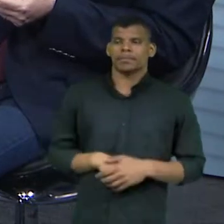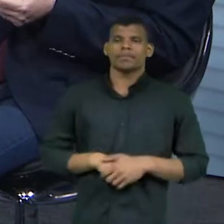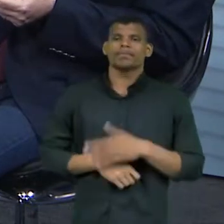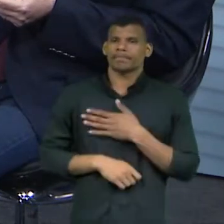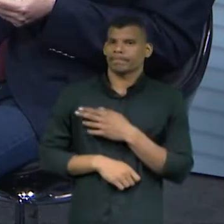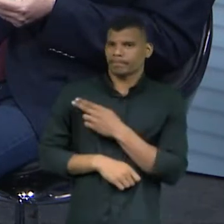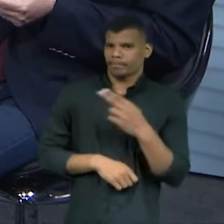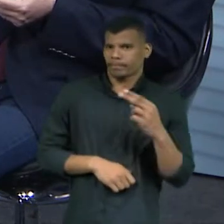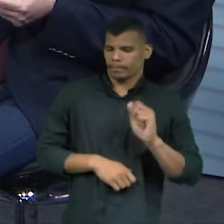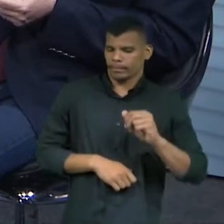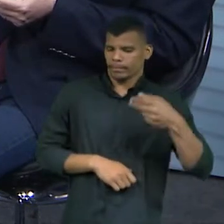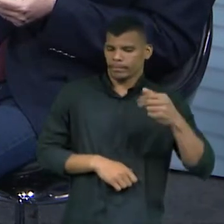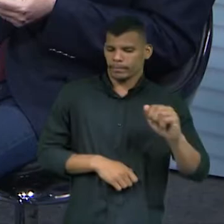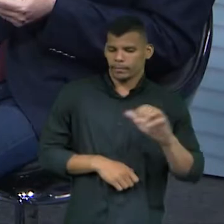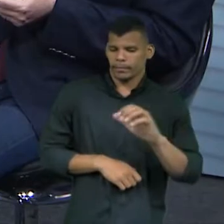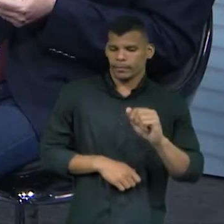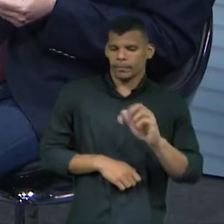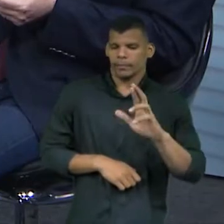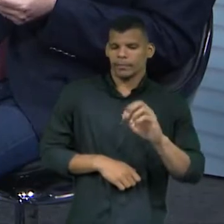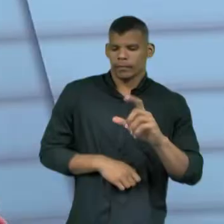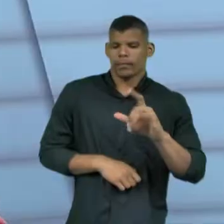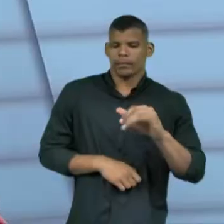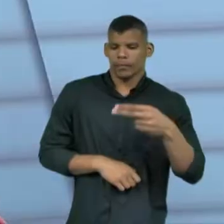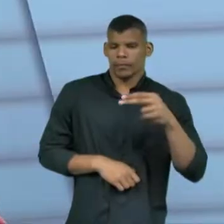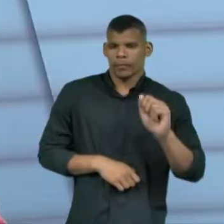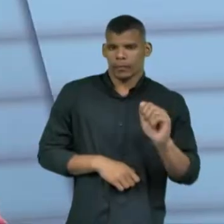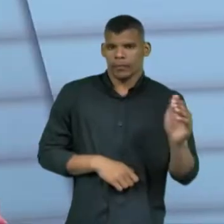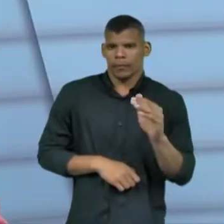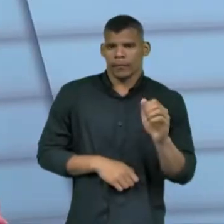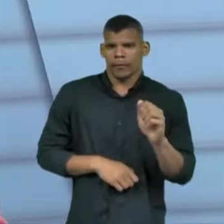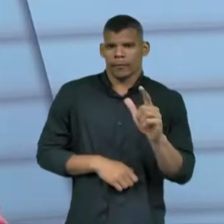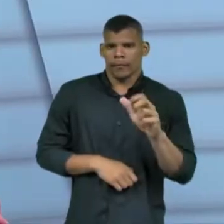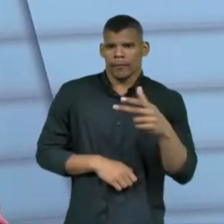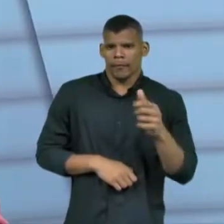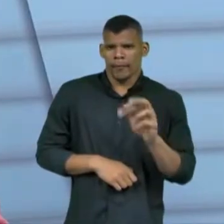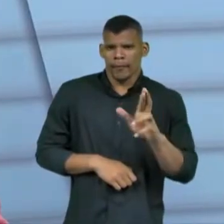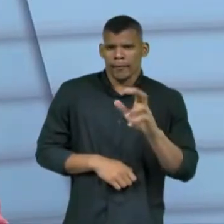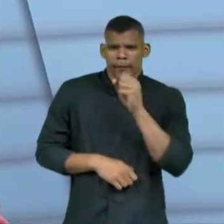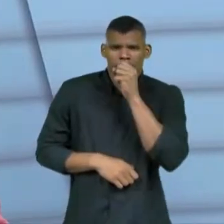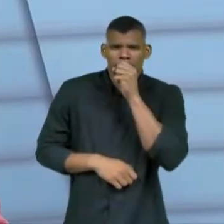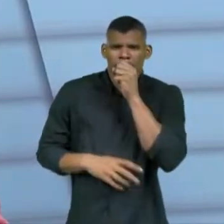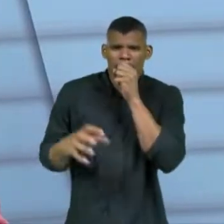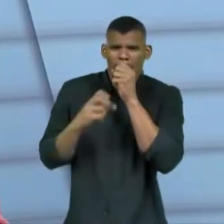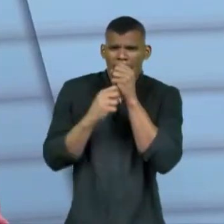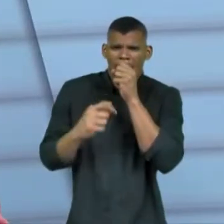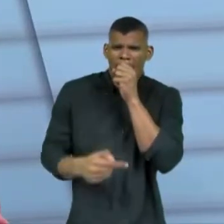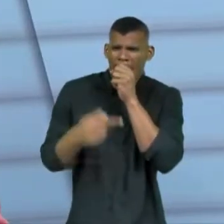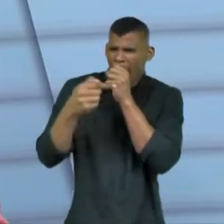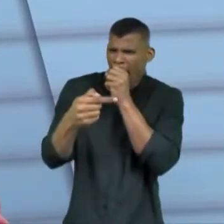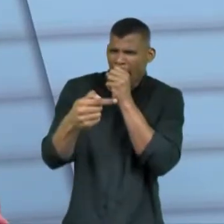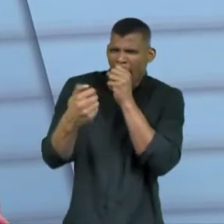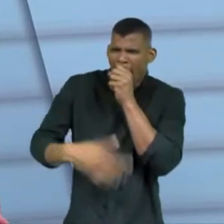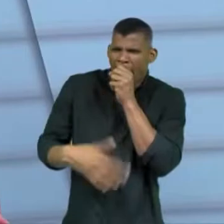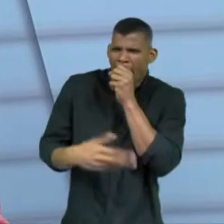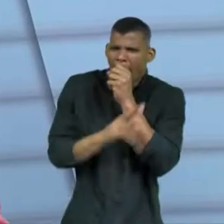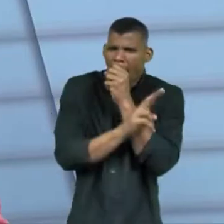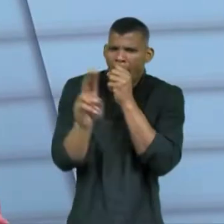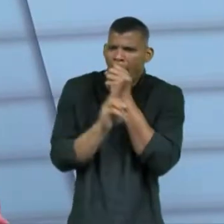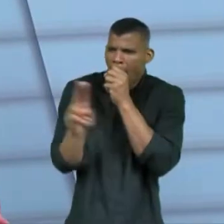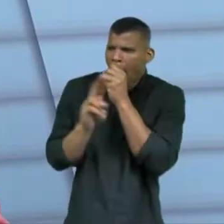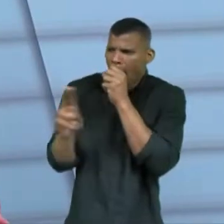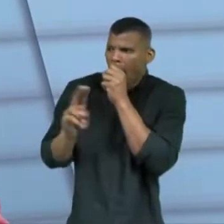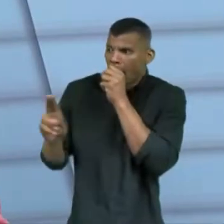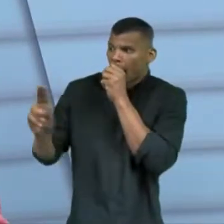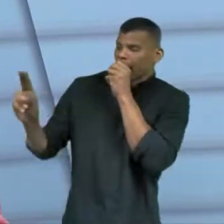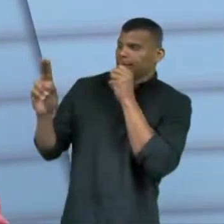Alencar, né? Tive que escolher um nome, porque realmente sete nomes... Se bem que é um nome bonito, Ana Carolina Alencar Furtado Leite Melo Silva.